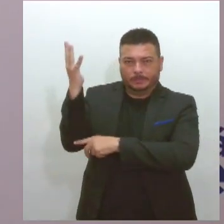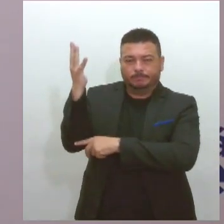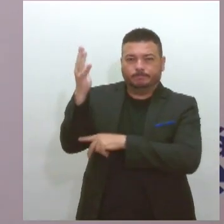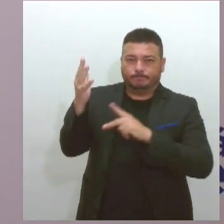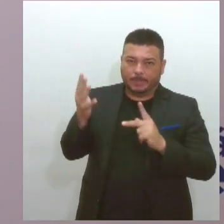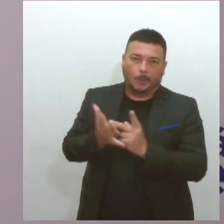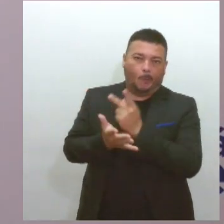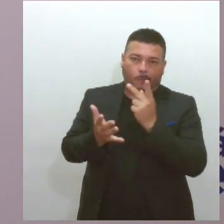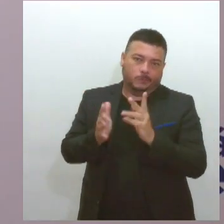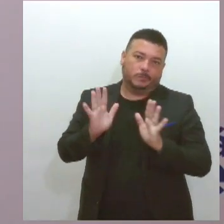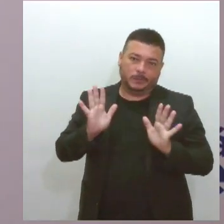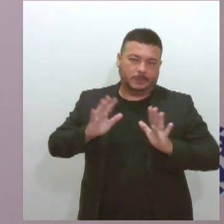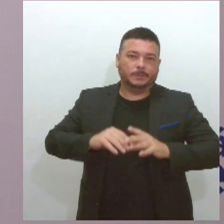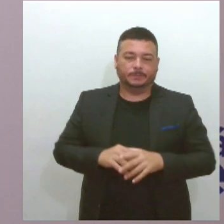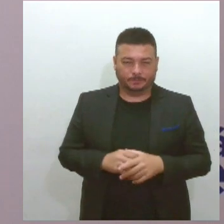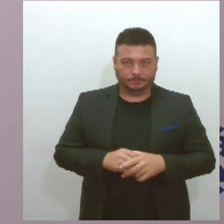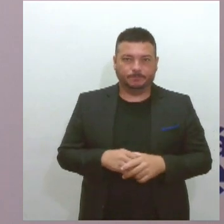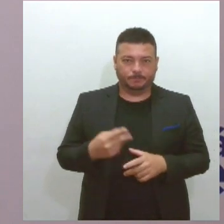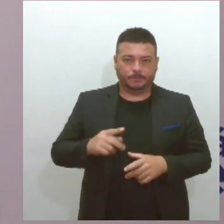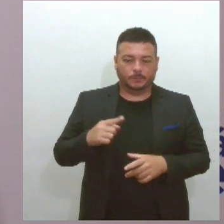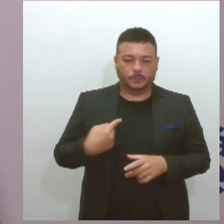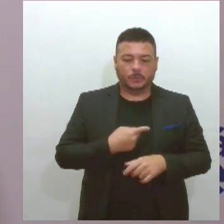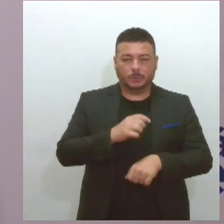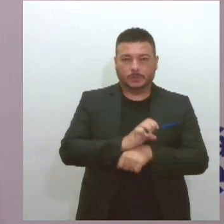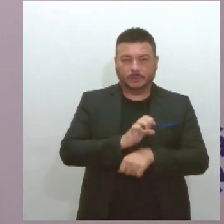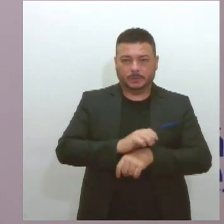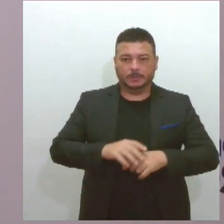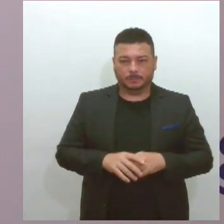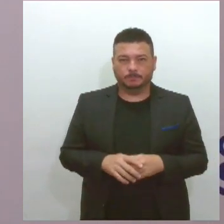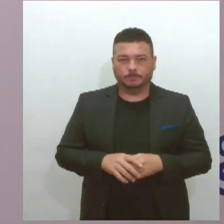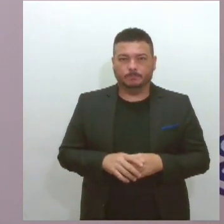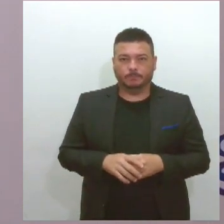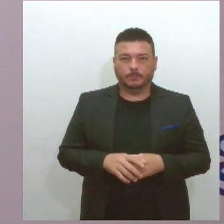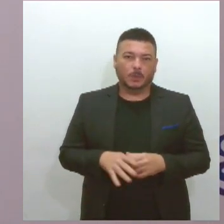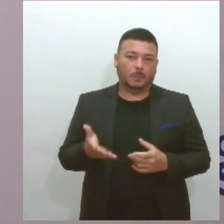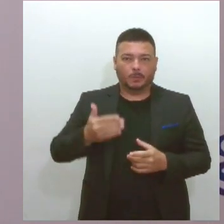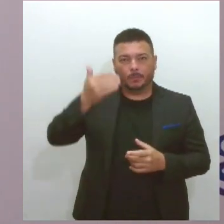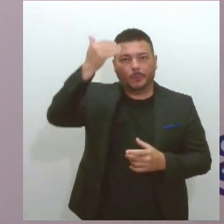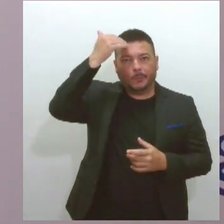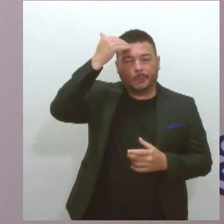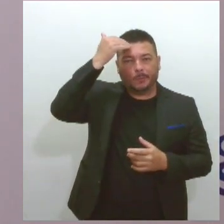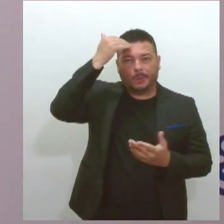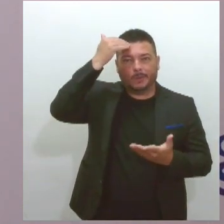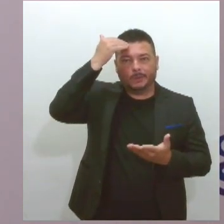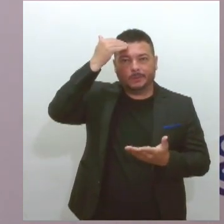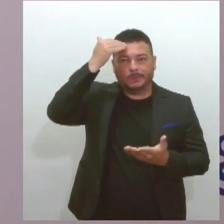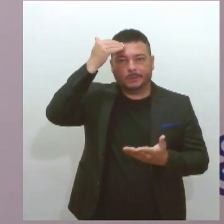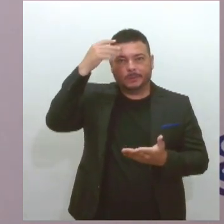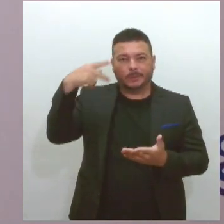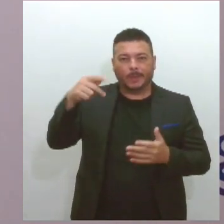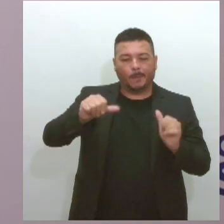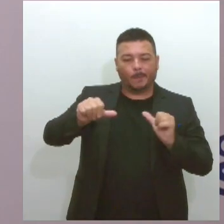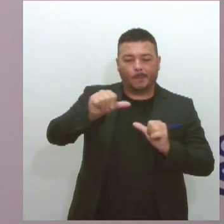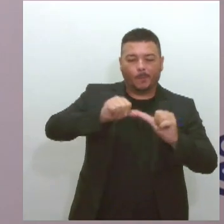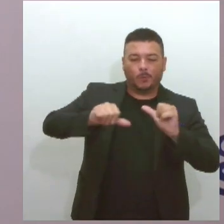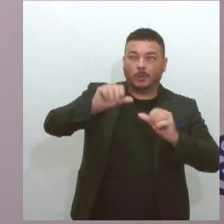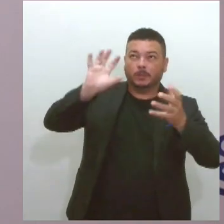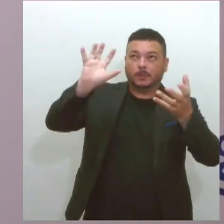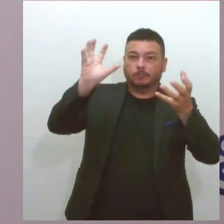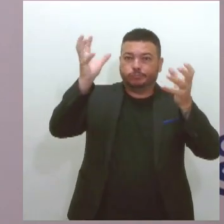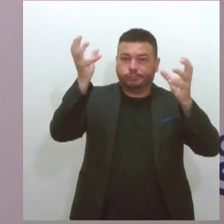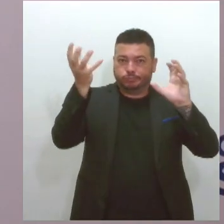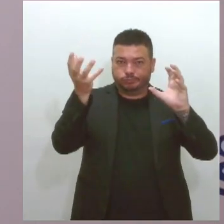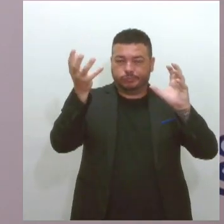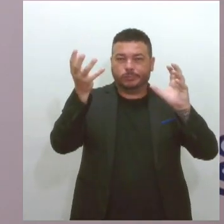a ocorrer aqui no nosso Estado em decorrência dessas mudanças climáticas que vêm ocorrendo